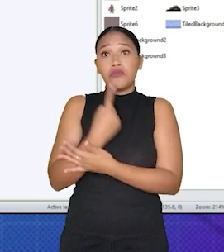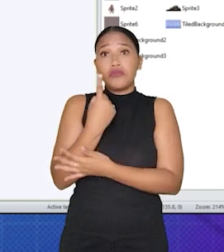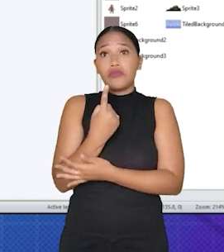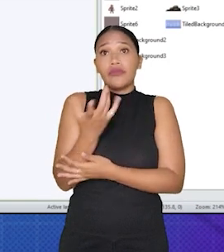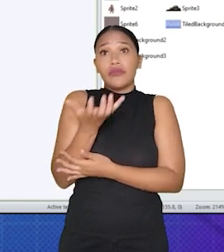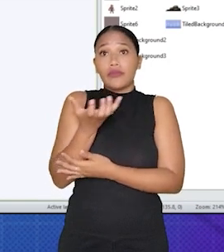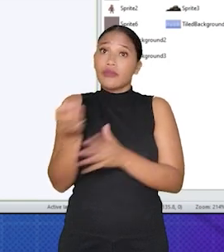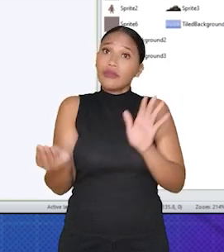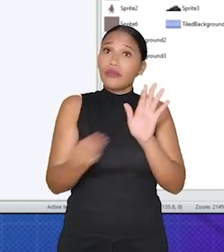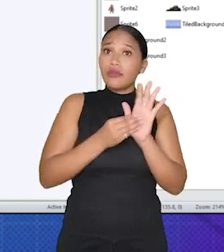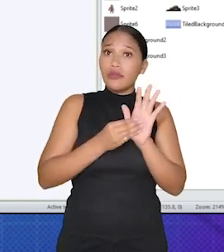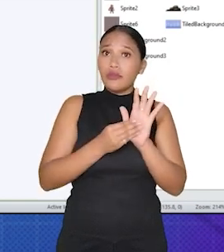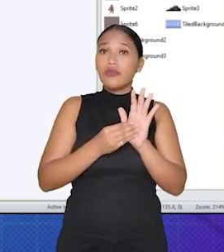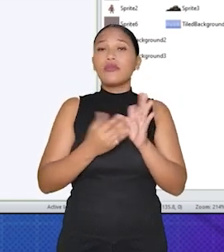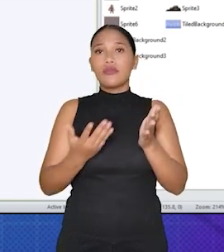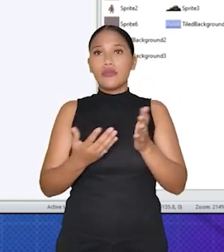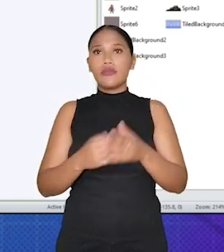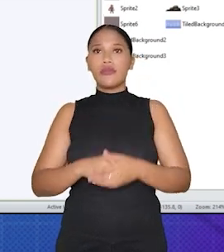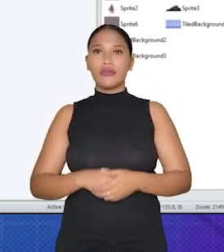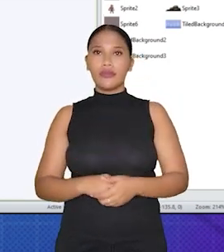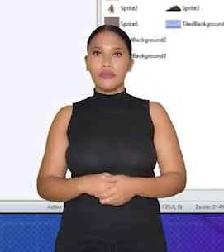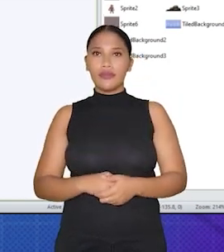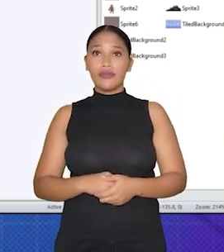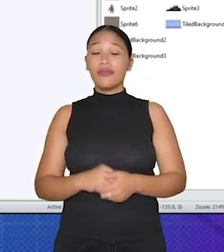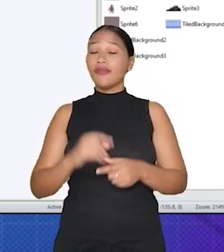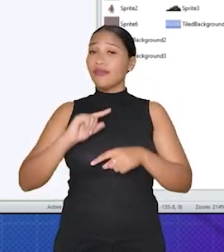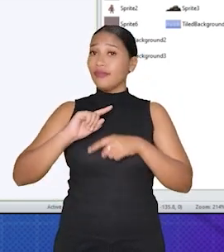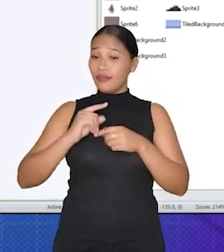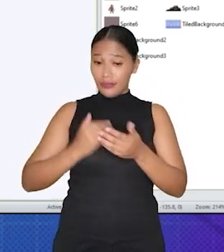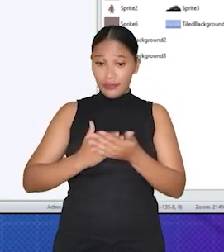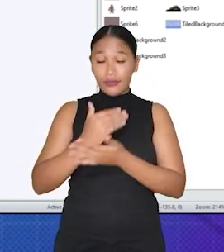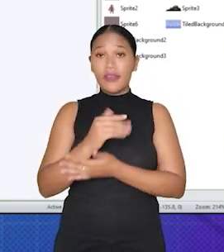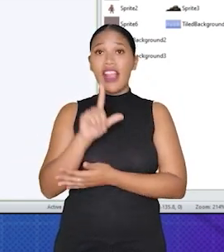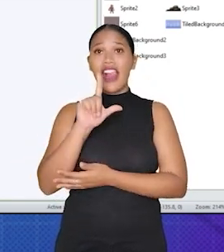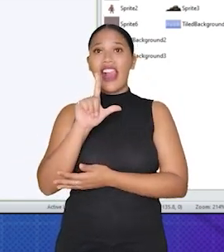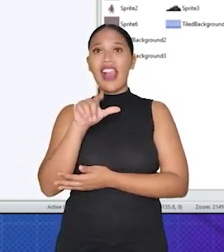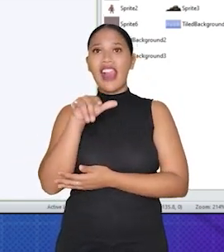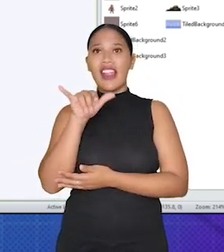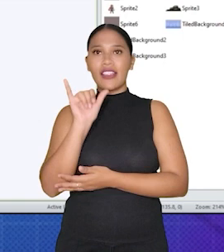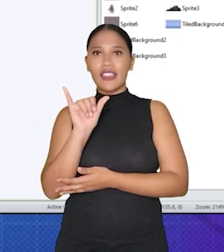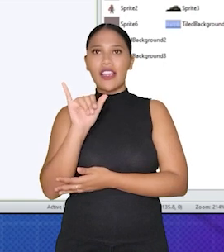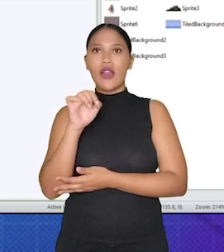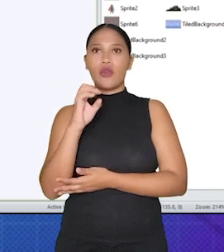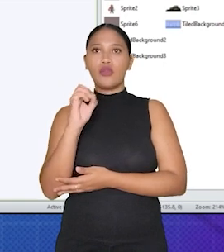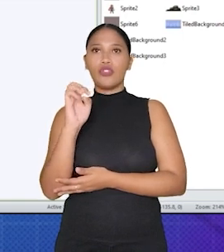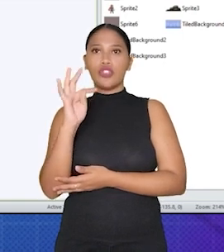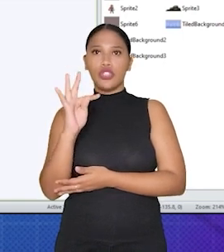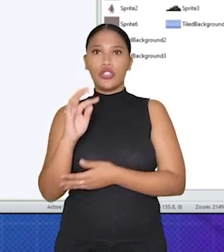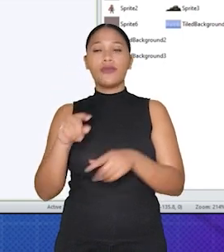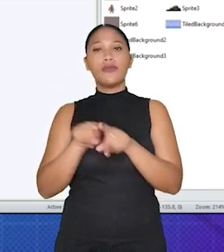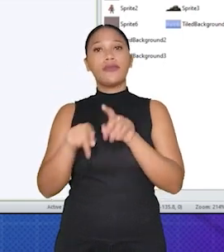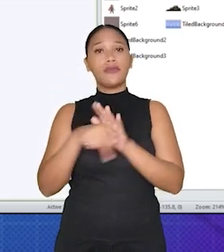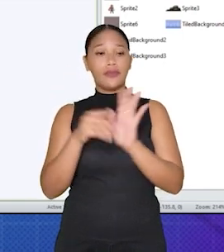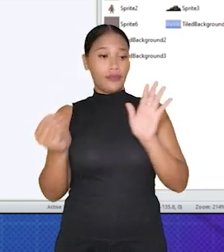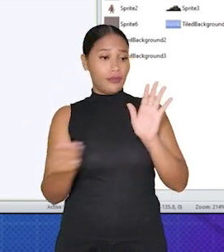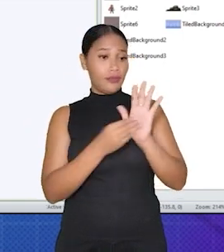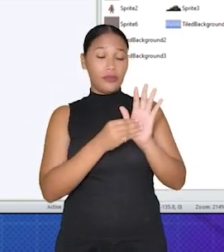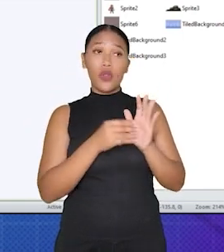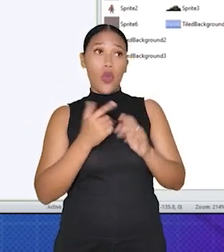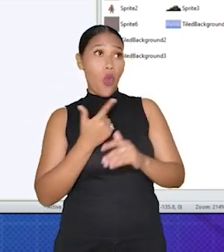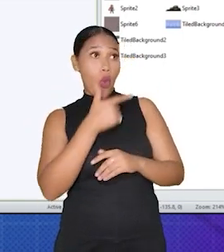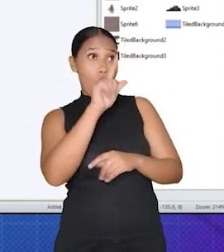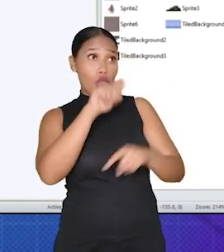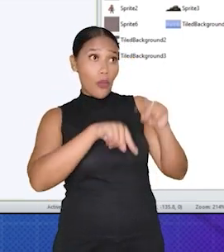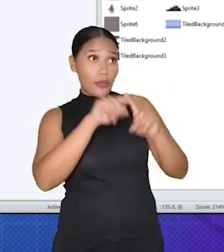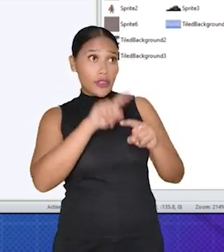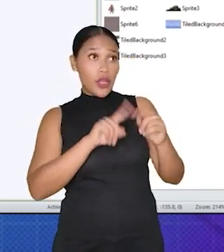tipo de evento que deseja adicionar com On Start of Layout, no início do layout, On Collision with Another Object, na colisão com